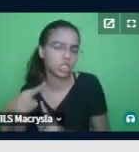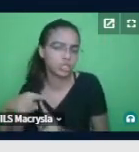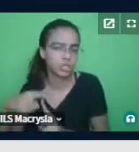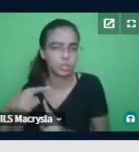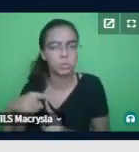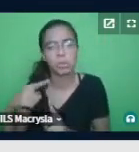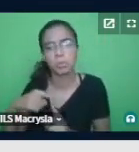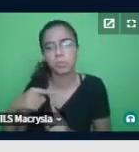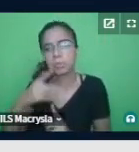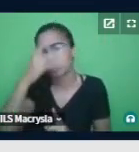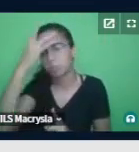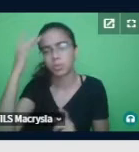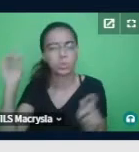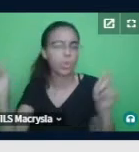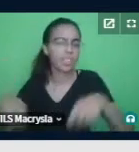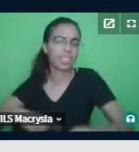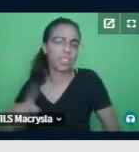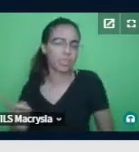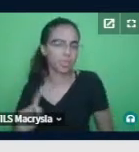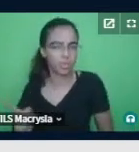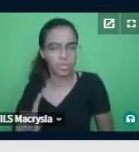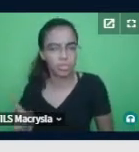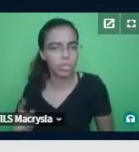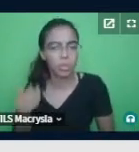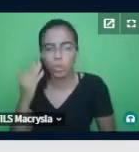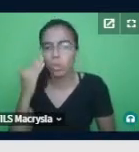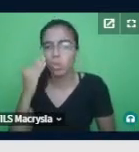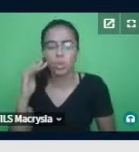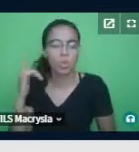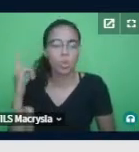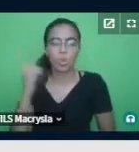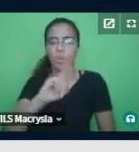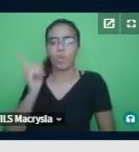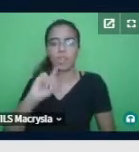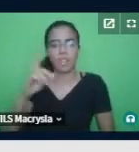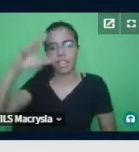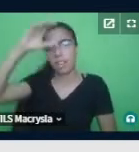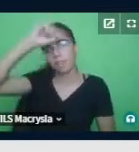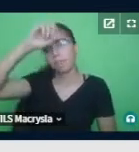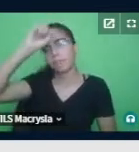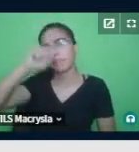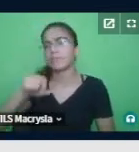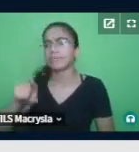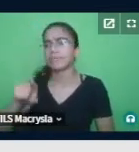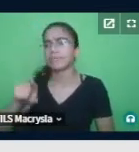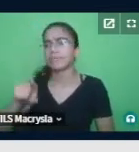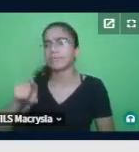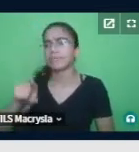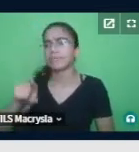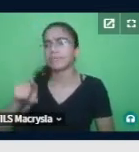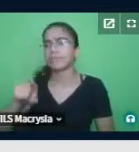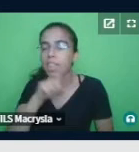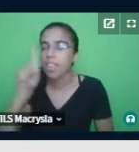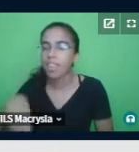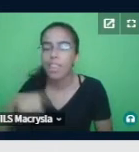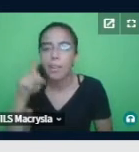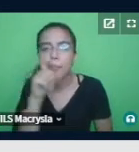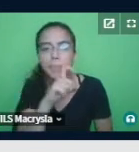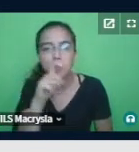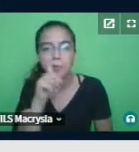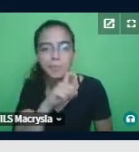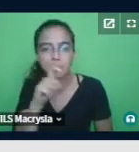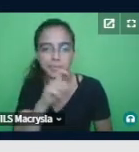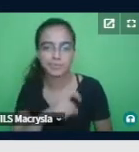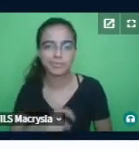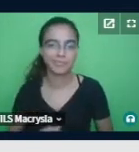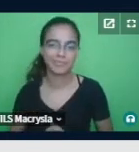pessoas incapazes, que não podem aprender, mas isso é uma mentira, é uma mentira. Muito